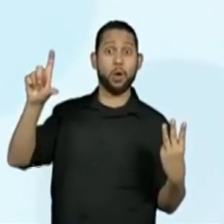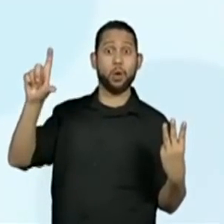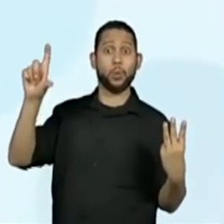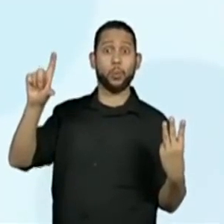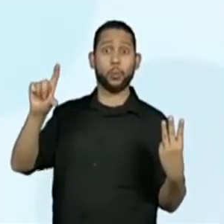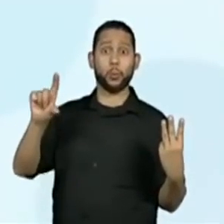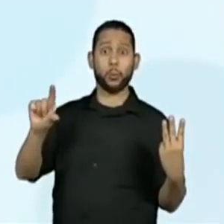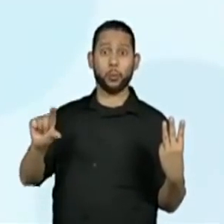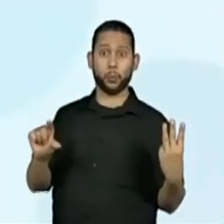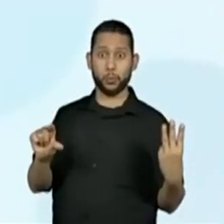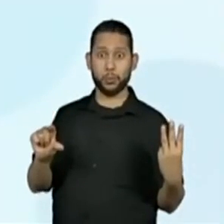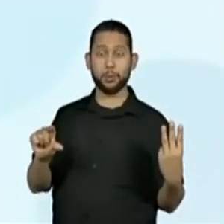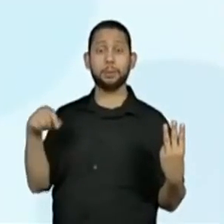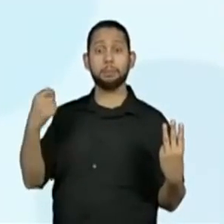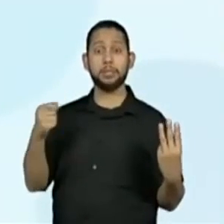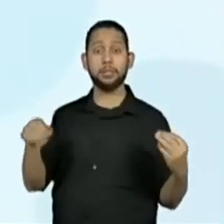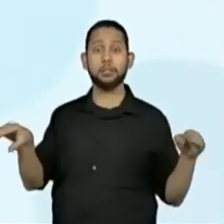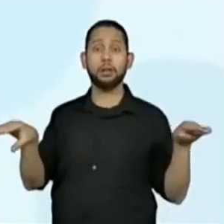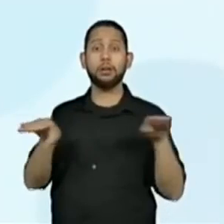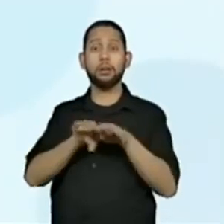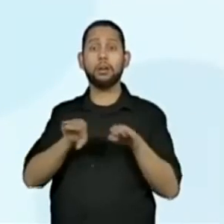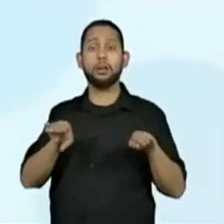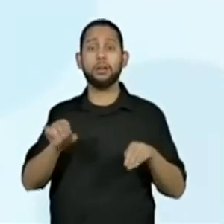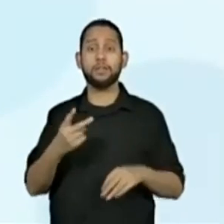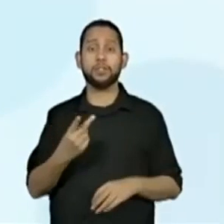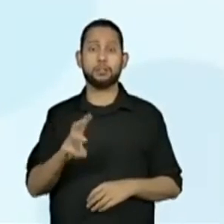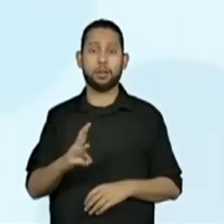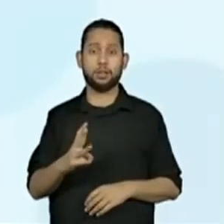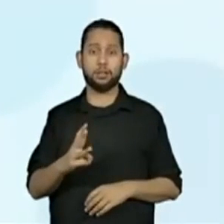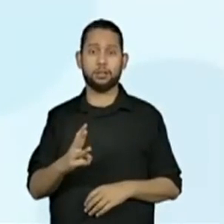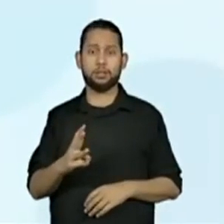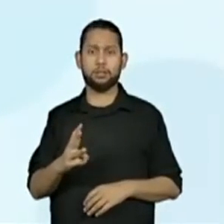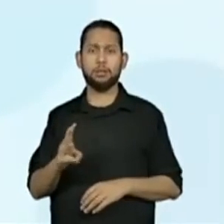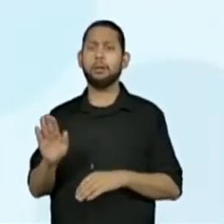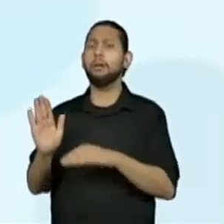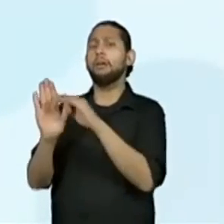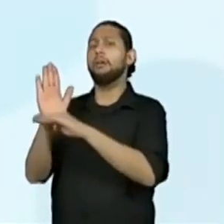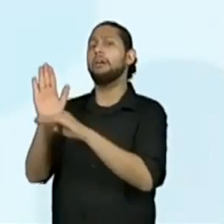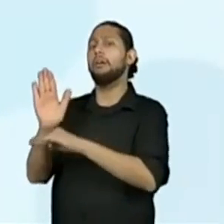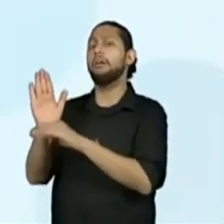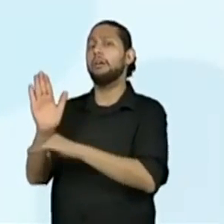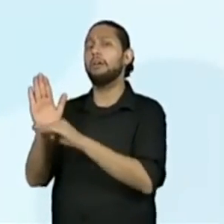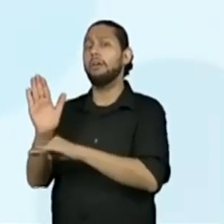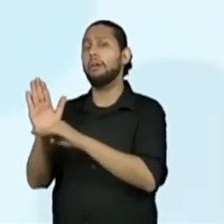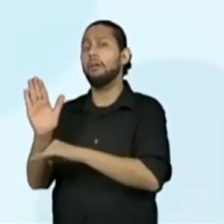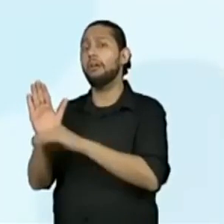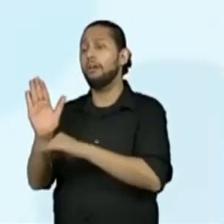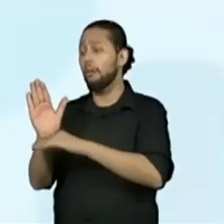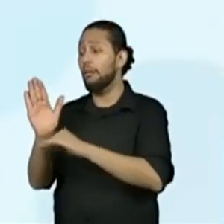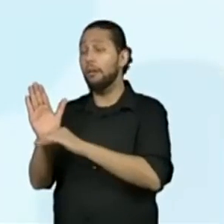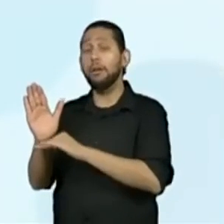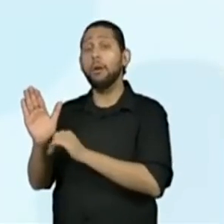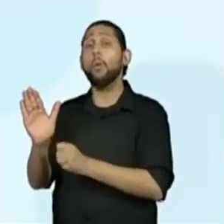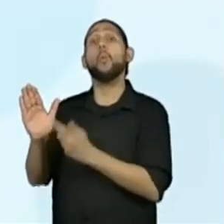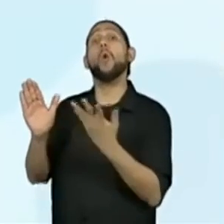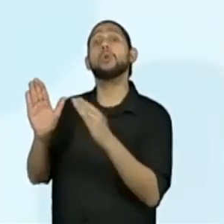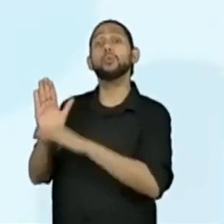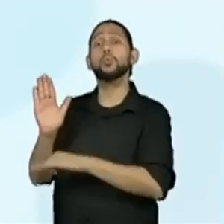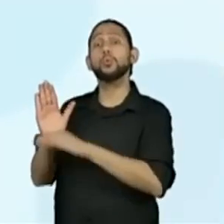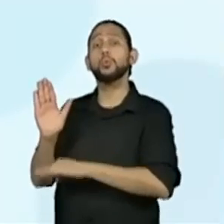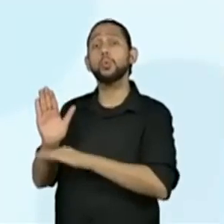a 23. Como eu posso fazer para